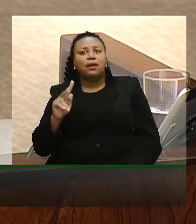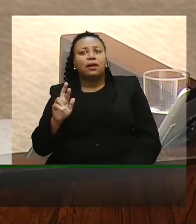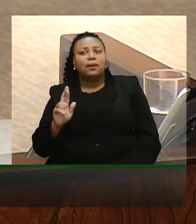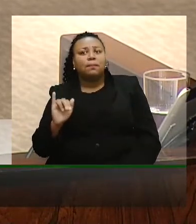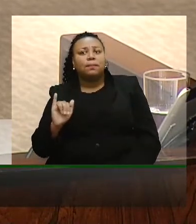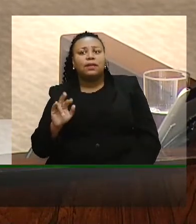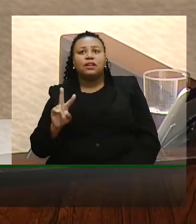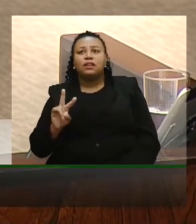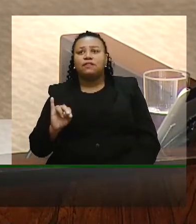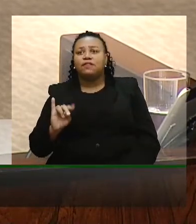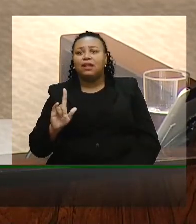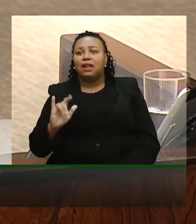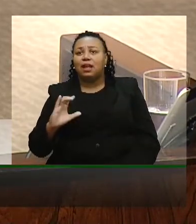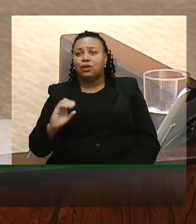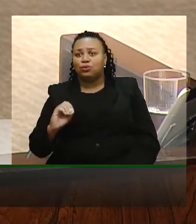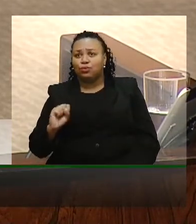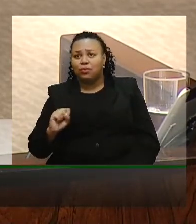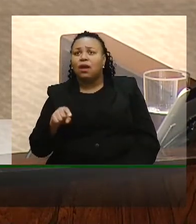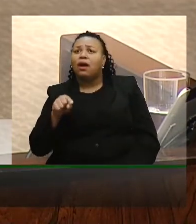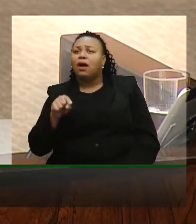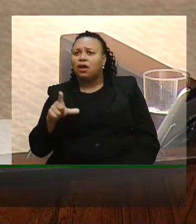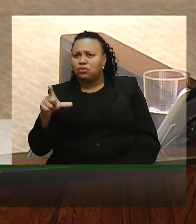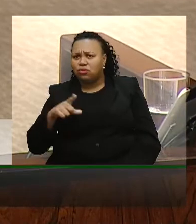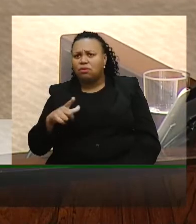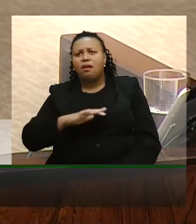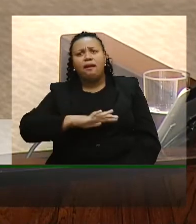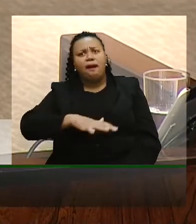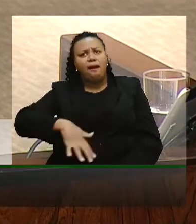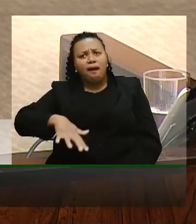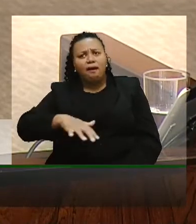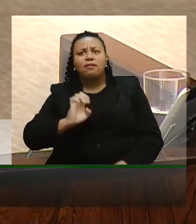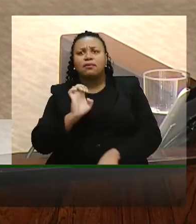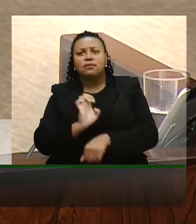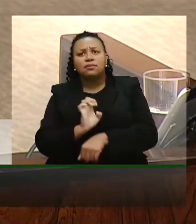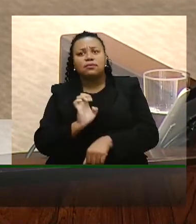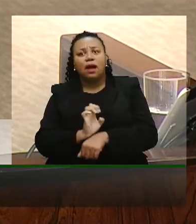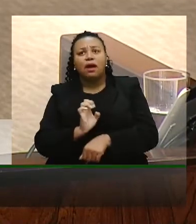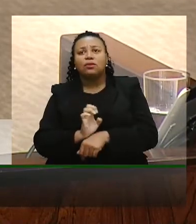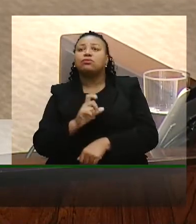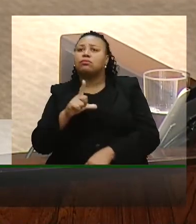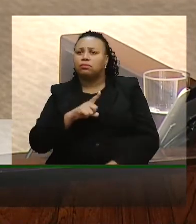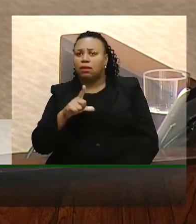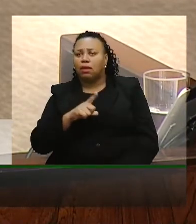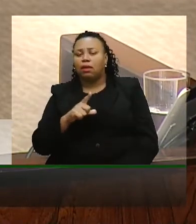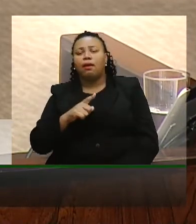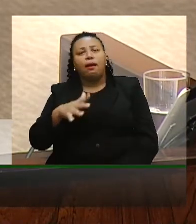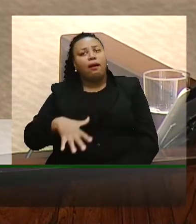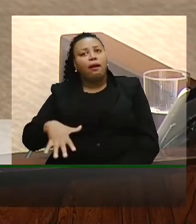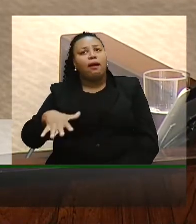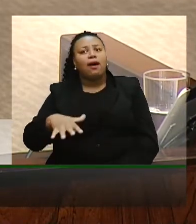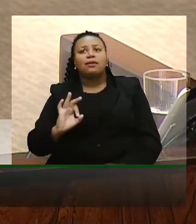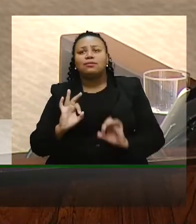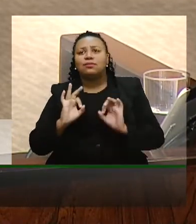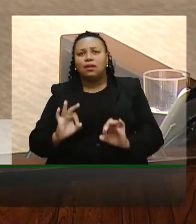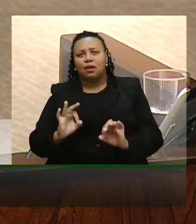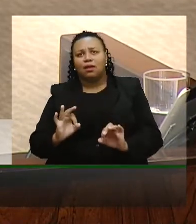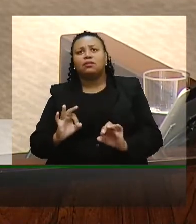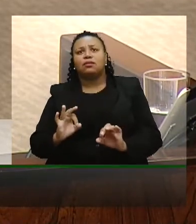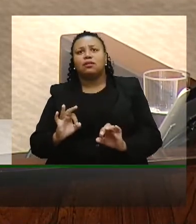setores no estado em poderes diferentes que são setores que certamente